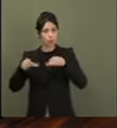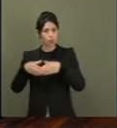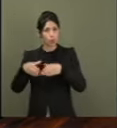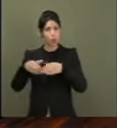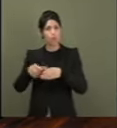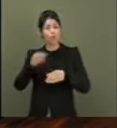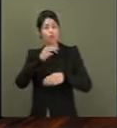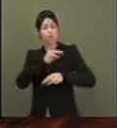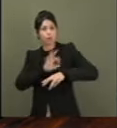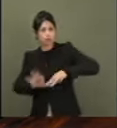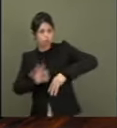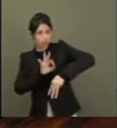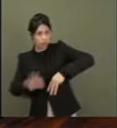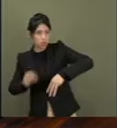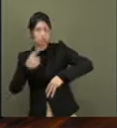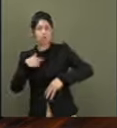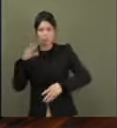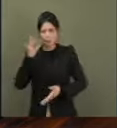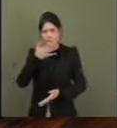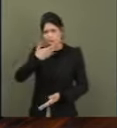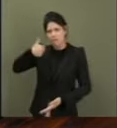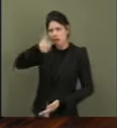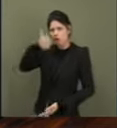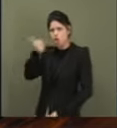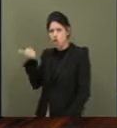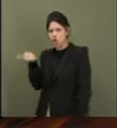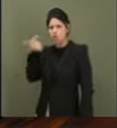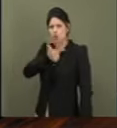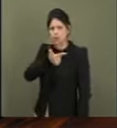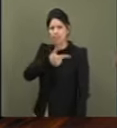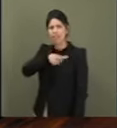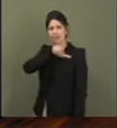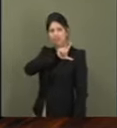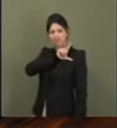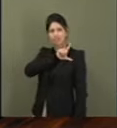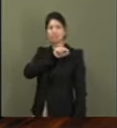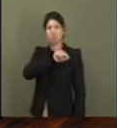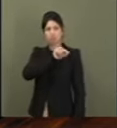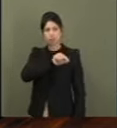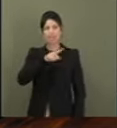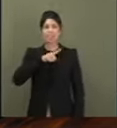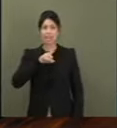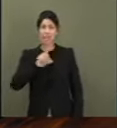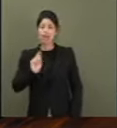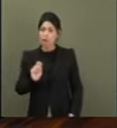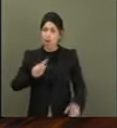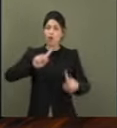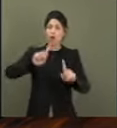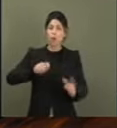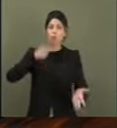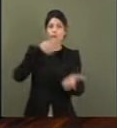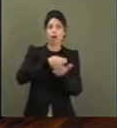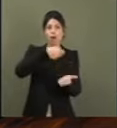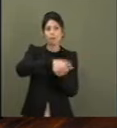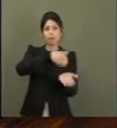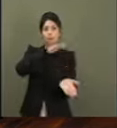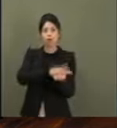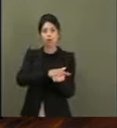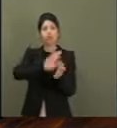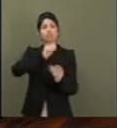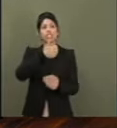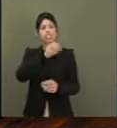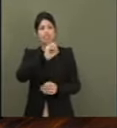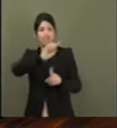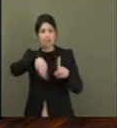reconheço, bem melhor do que aquele que nós estávamos discutindo aqui, que dá uma multa de 10 vezes o salário que deveria ser